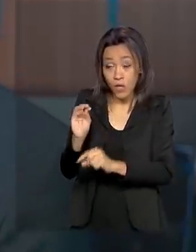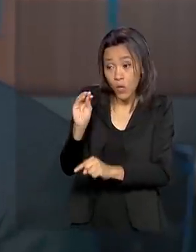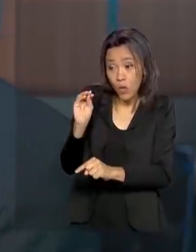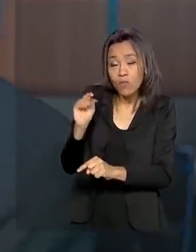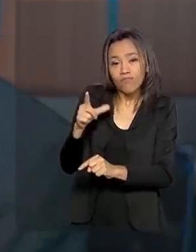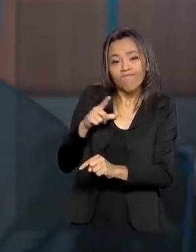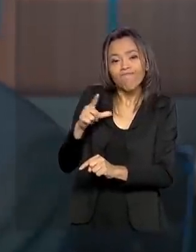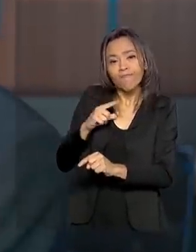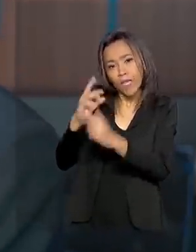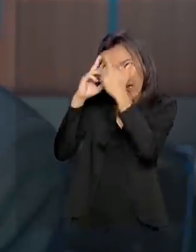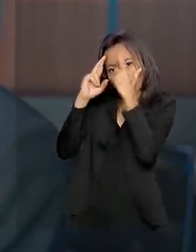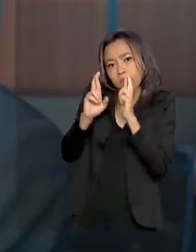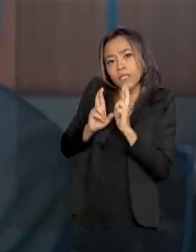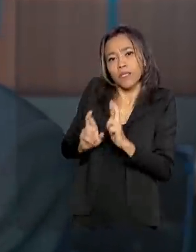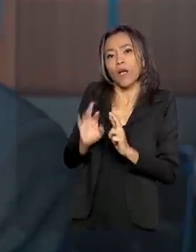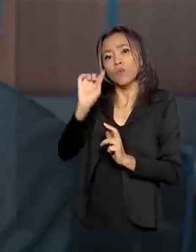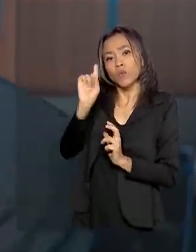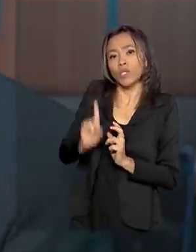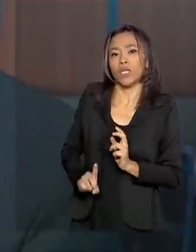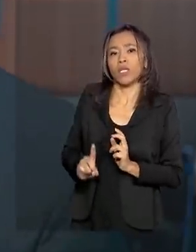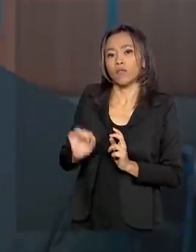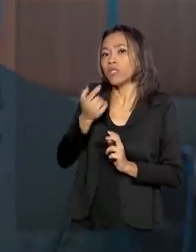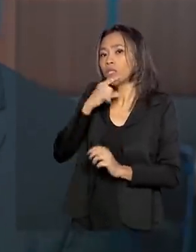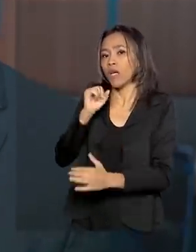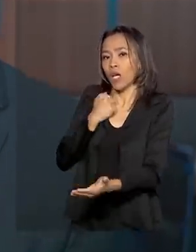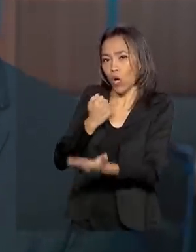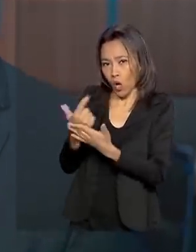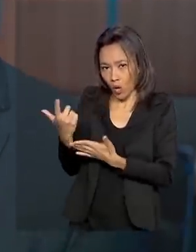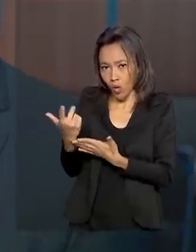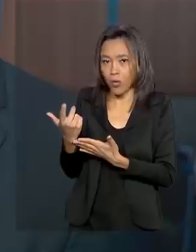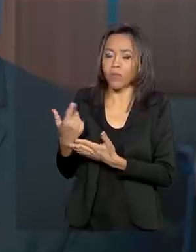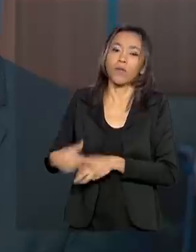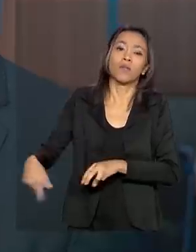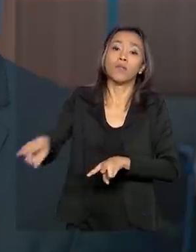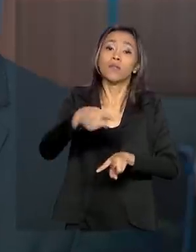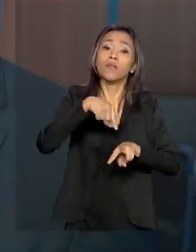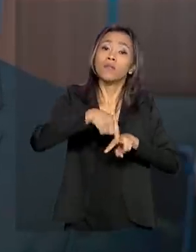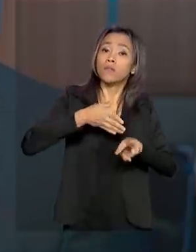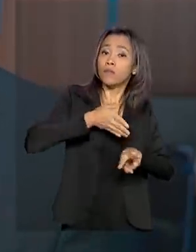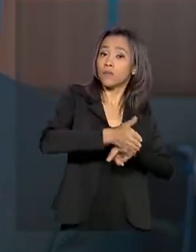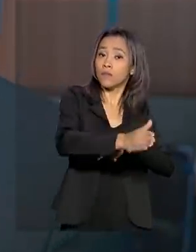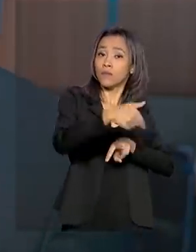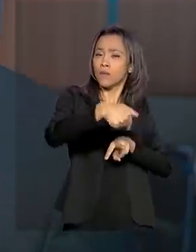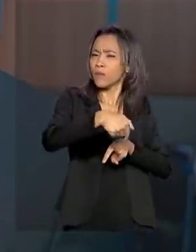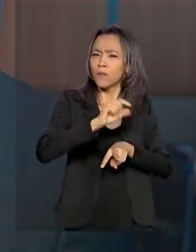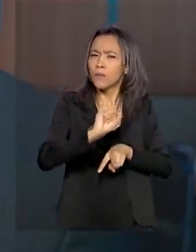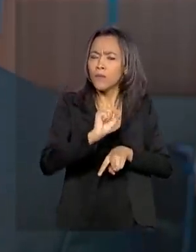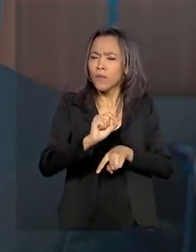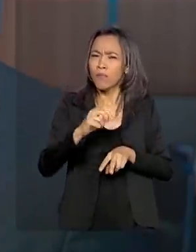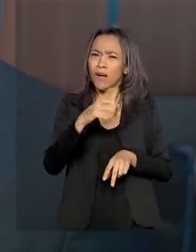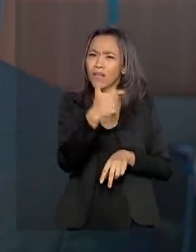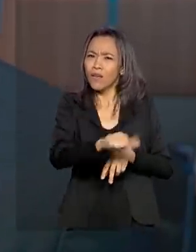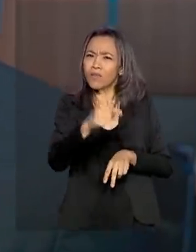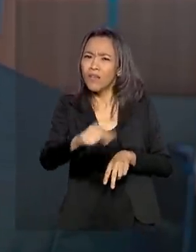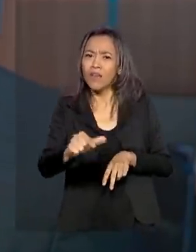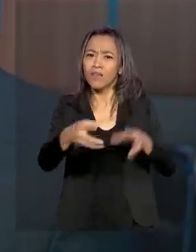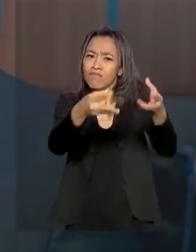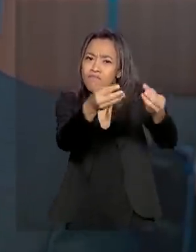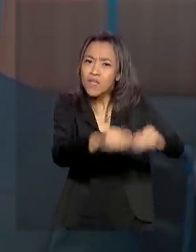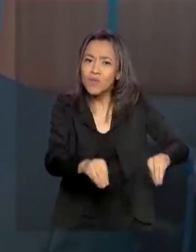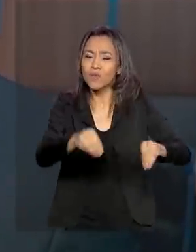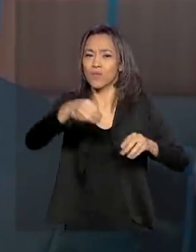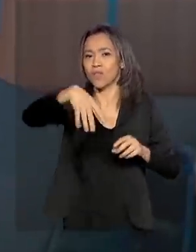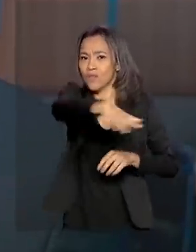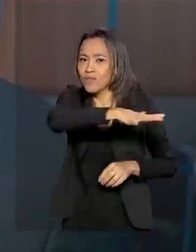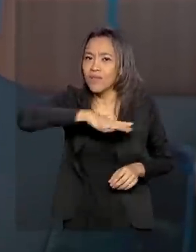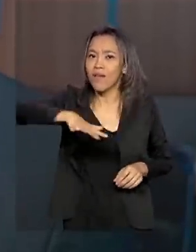o direito dos consumidores. Um outro ponto é para que não haja o desmonte do setor, a